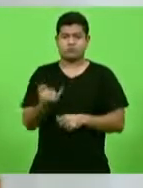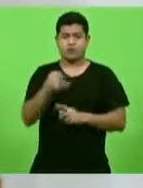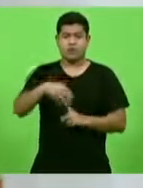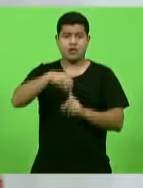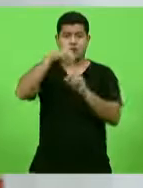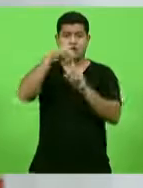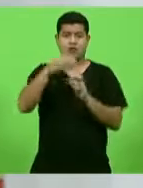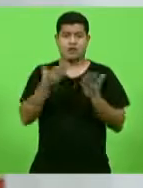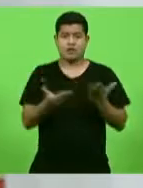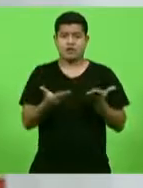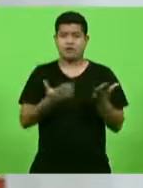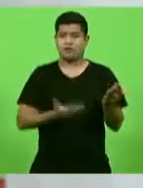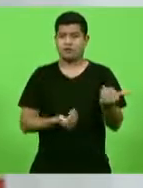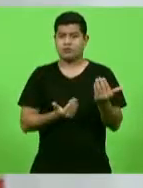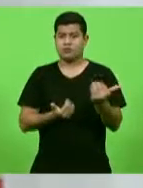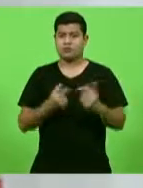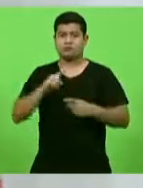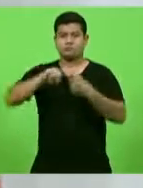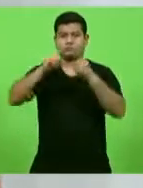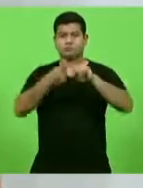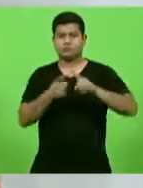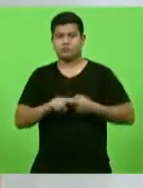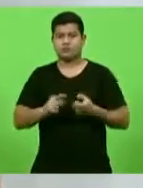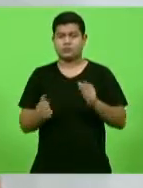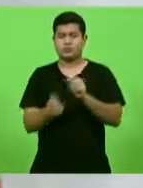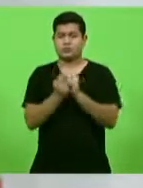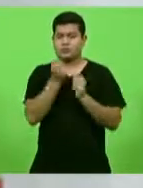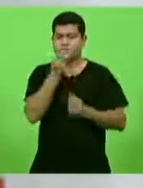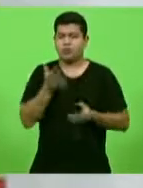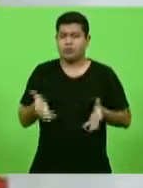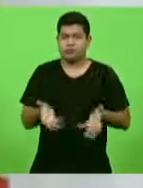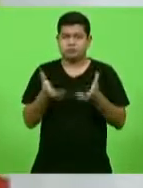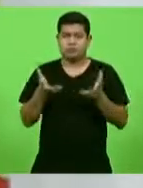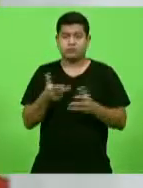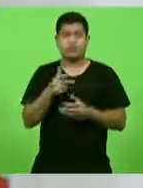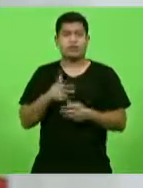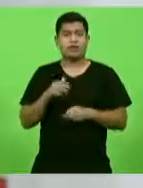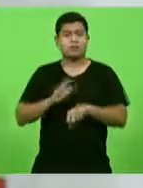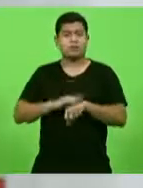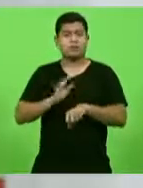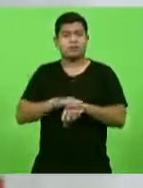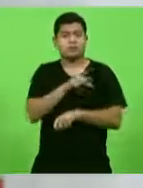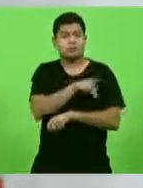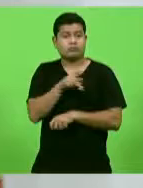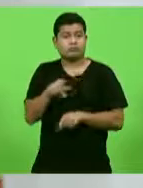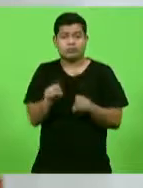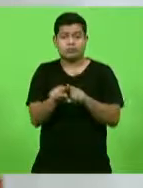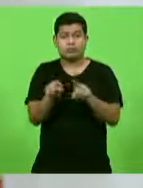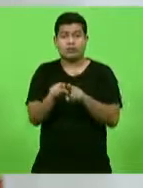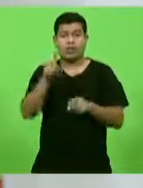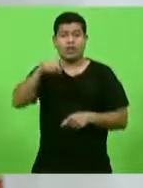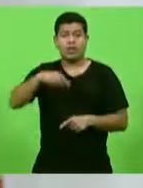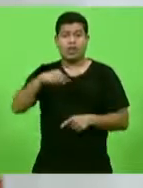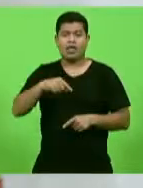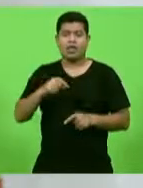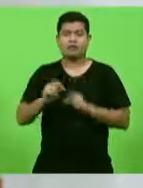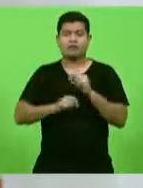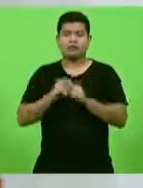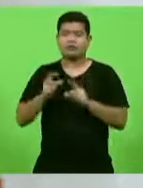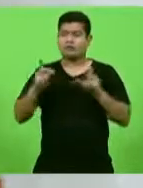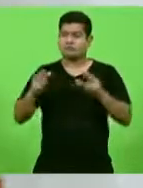para o jovem, articuladas com boas iniciativas pedagógicas, são excelentes incentivos para